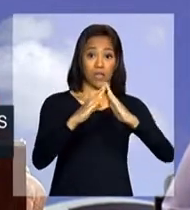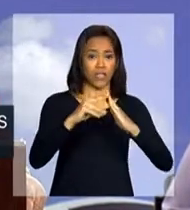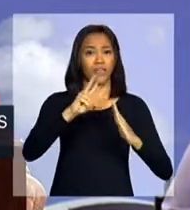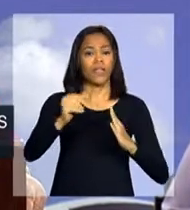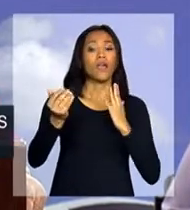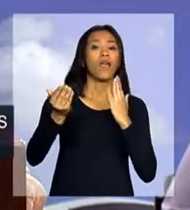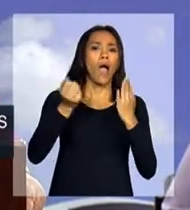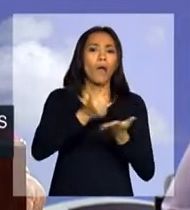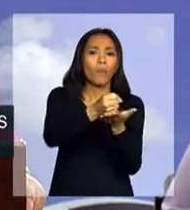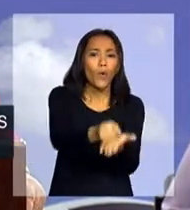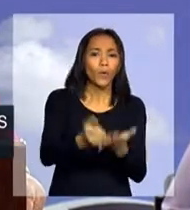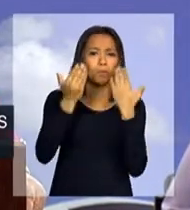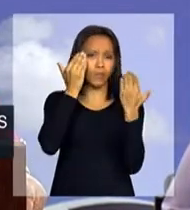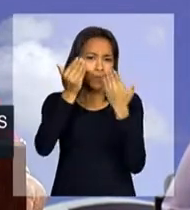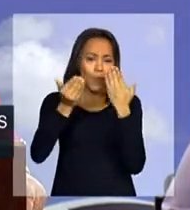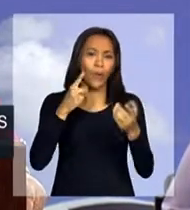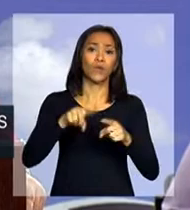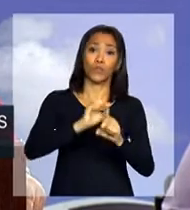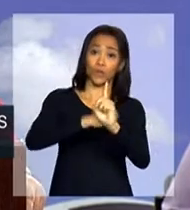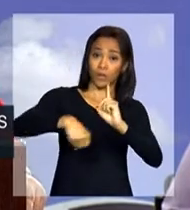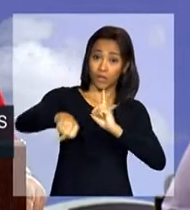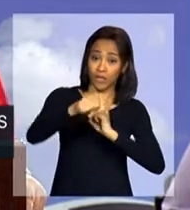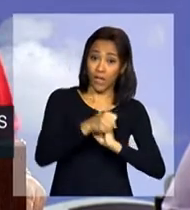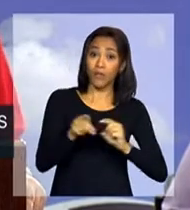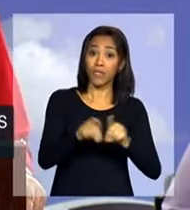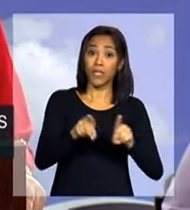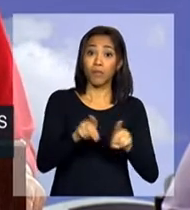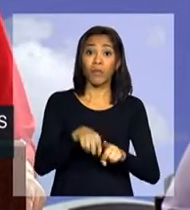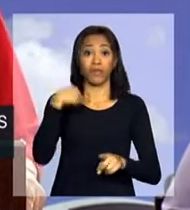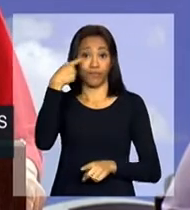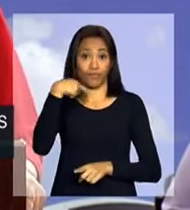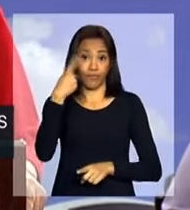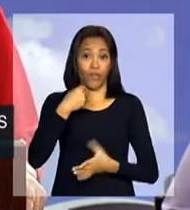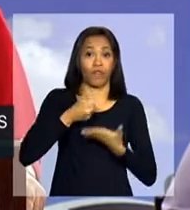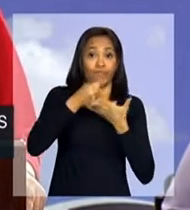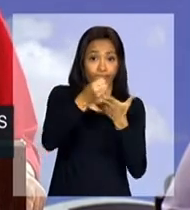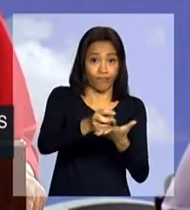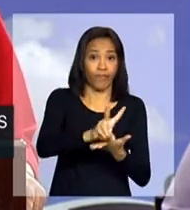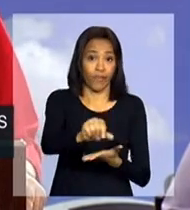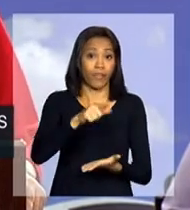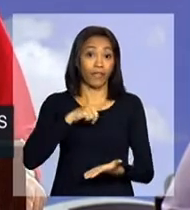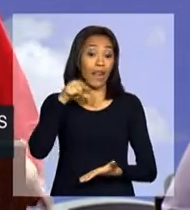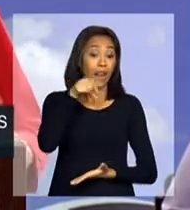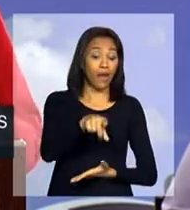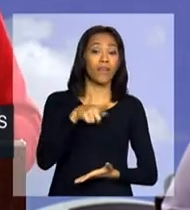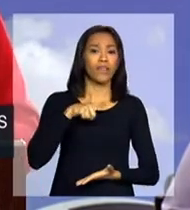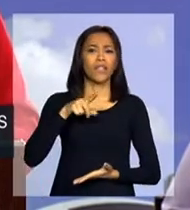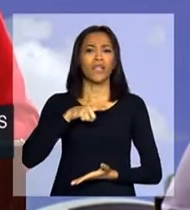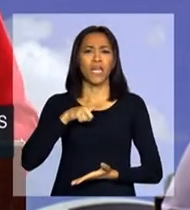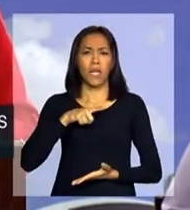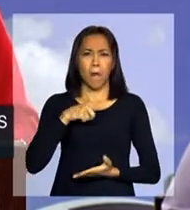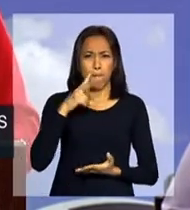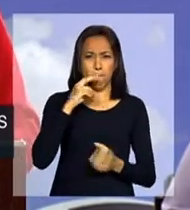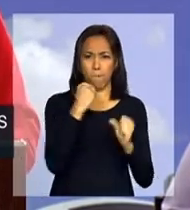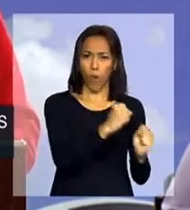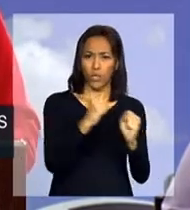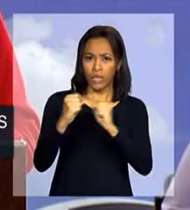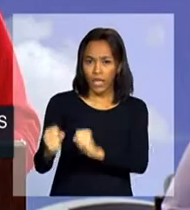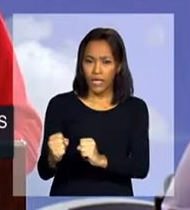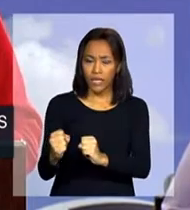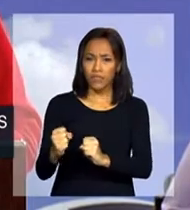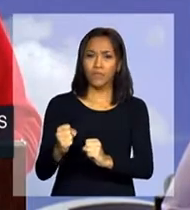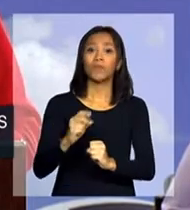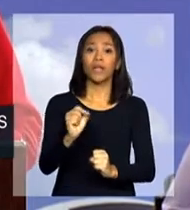psicológica, social, jurídica e financeira. Ali, elas verão a face humana dos vários poderes da República,